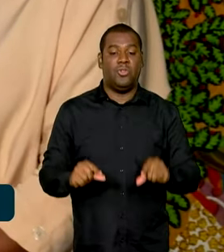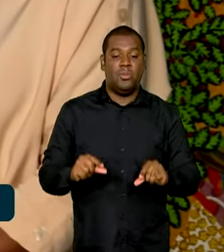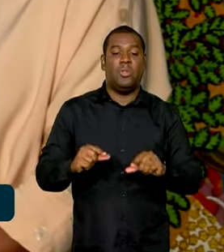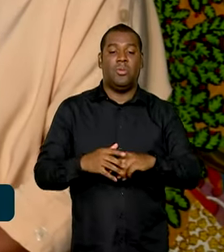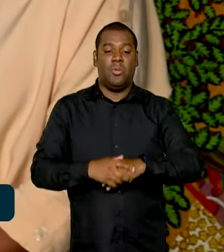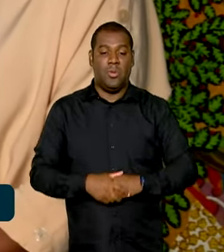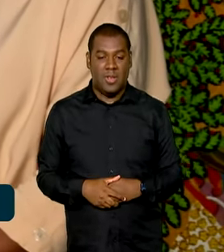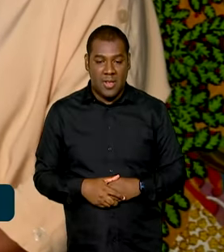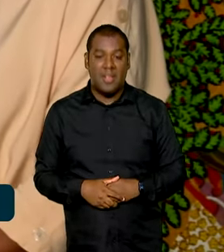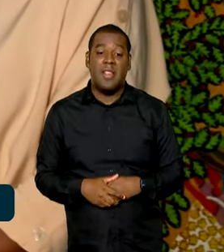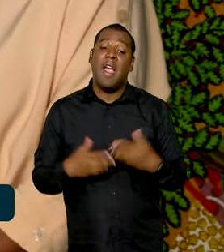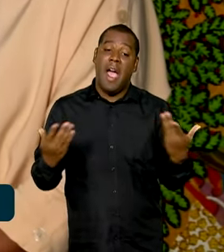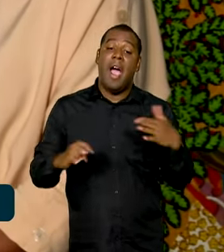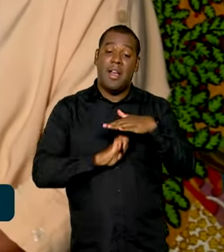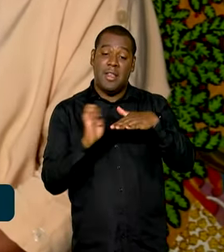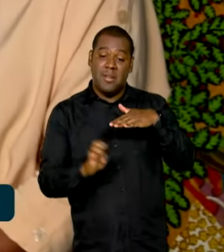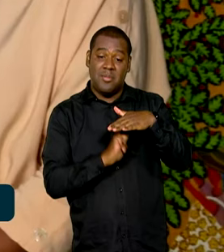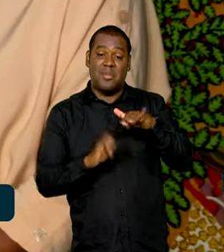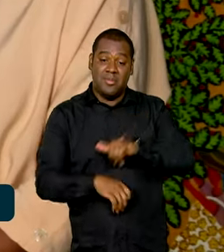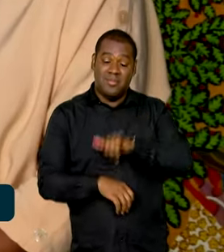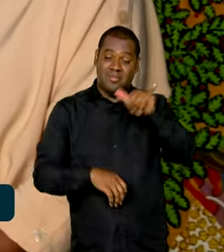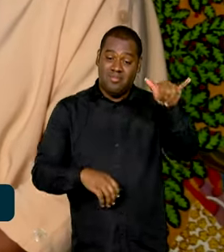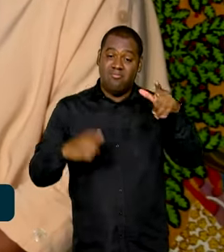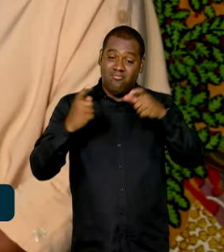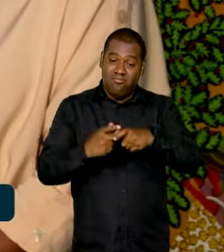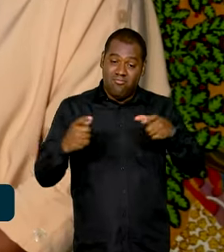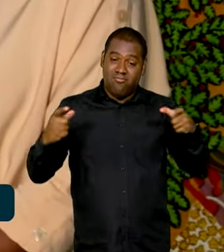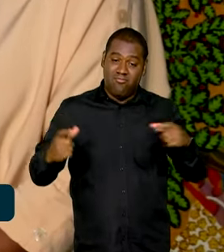com isso, poder ampliar investimentos na aviação.